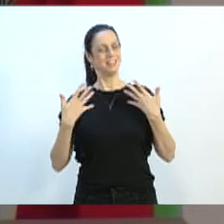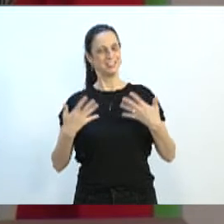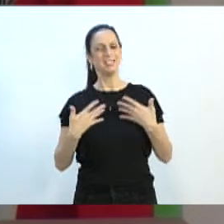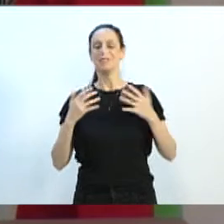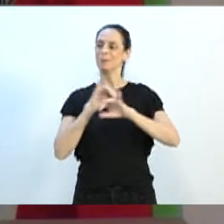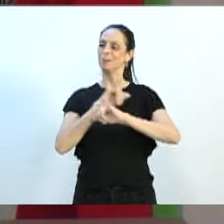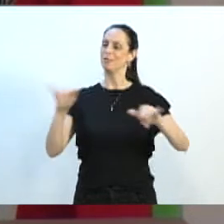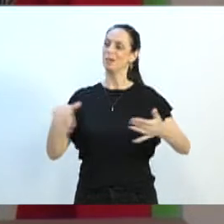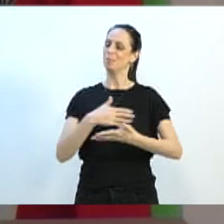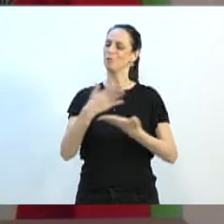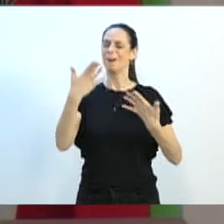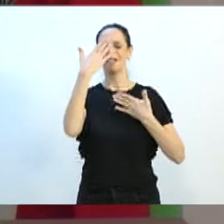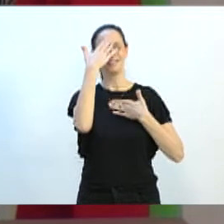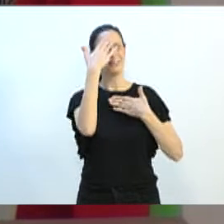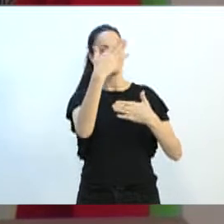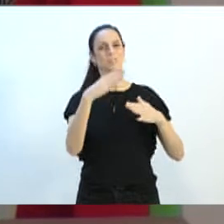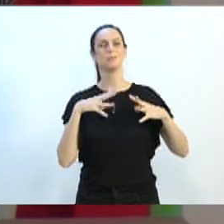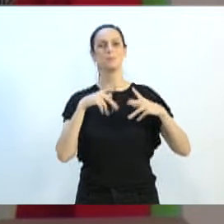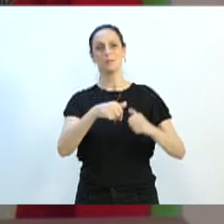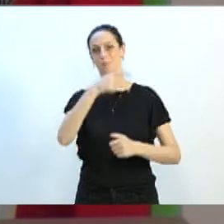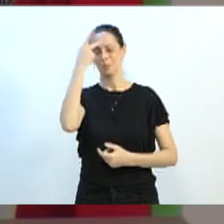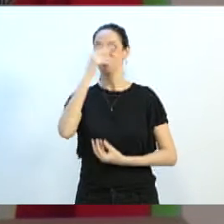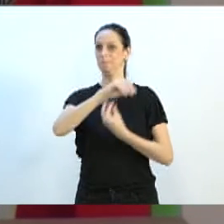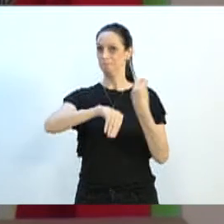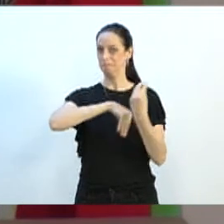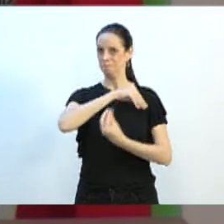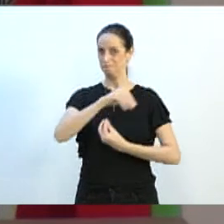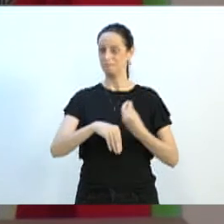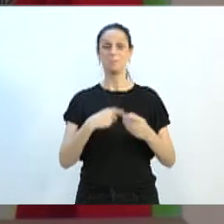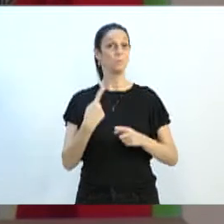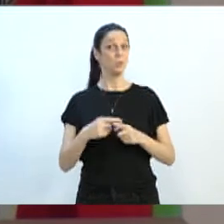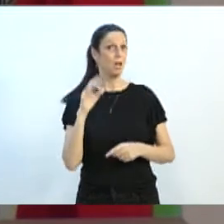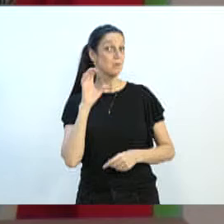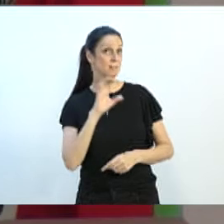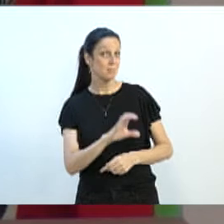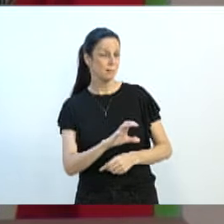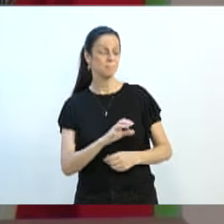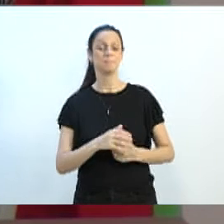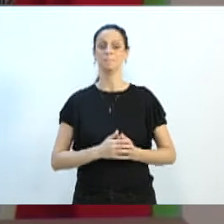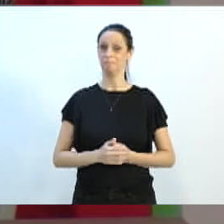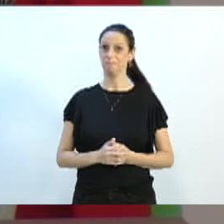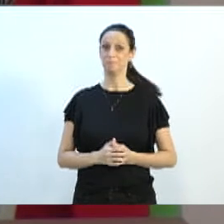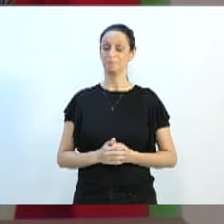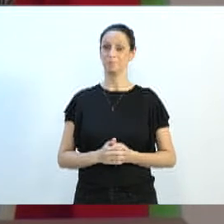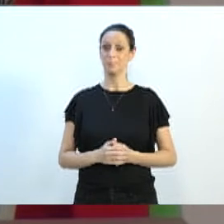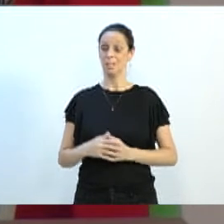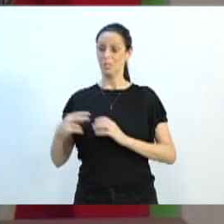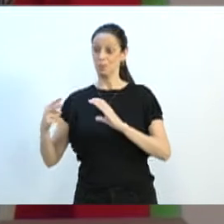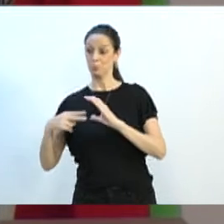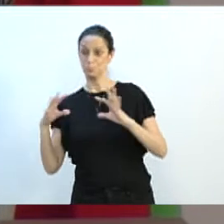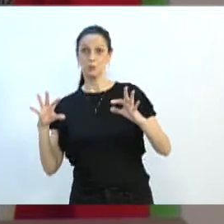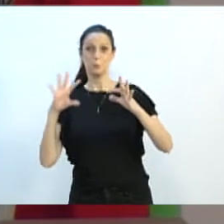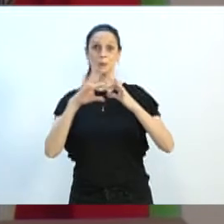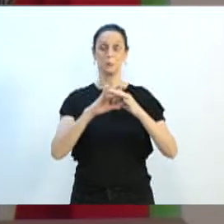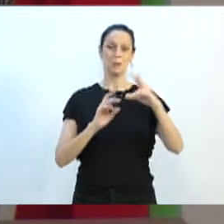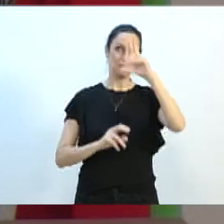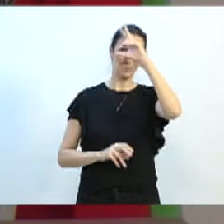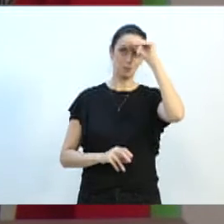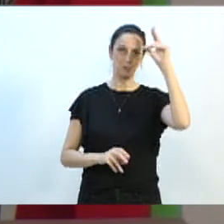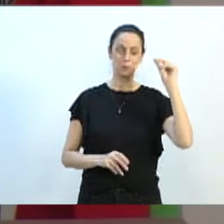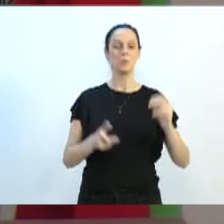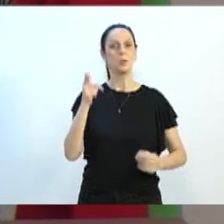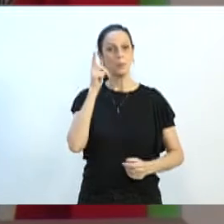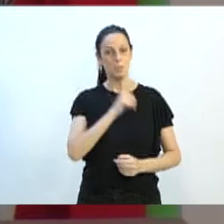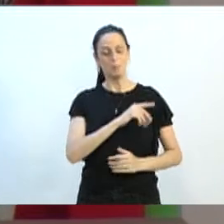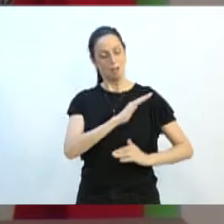trago e agradeço todas as pessoas que estão engajadas e envolvidas, porque acho que é dessa forma, unindo os esforços, que a gente consegue construir a cidade de Blumenau